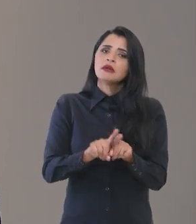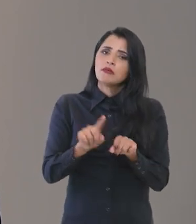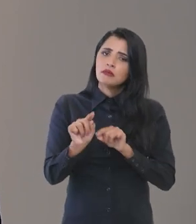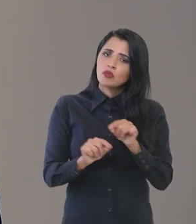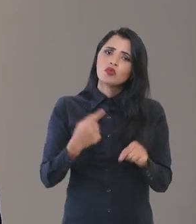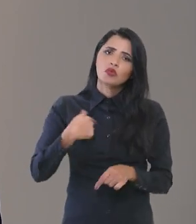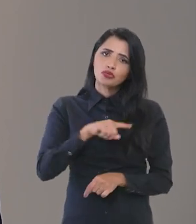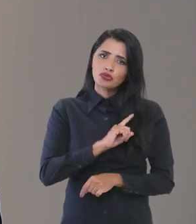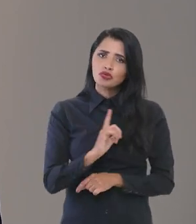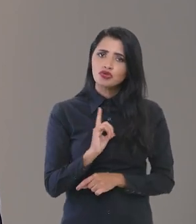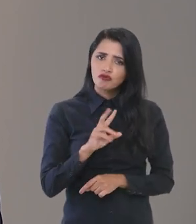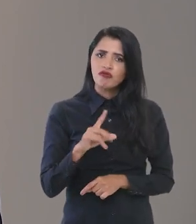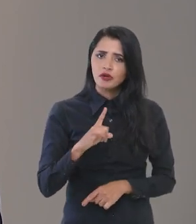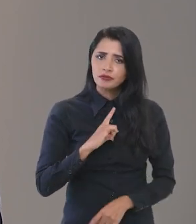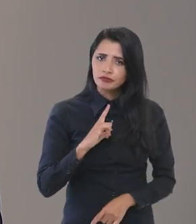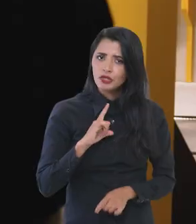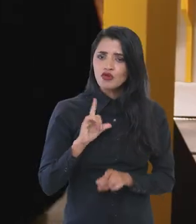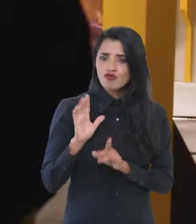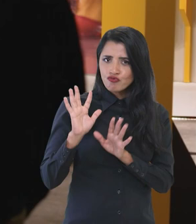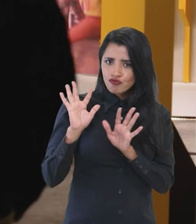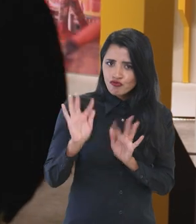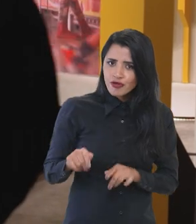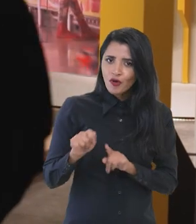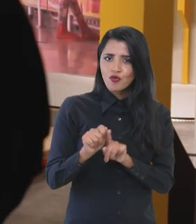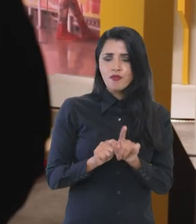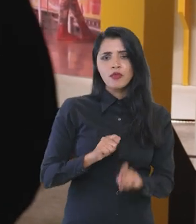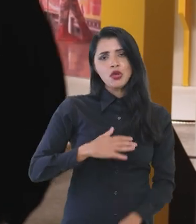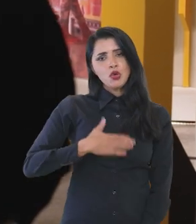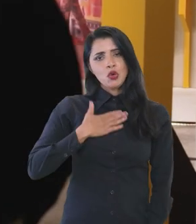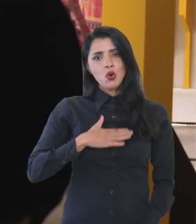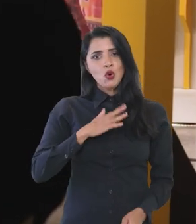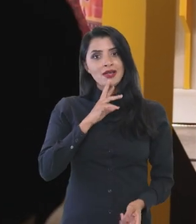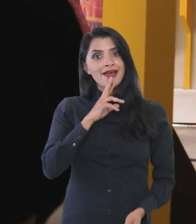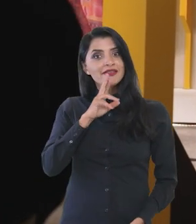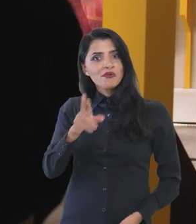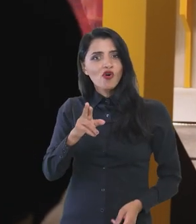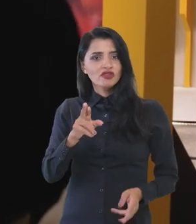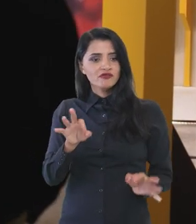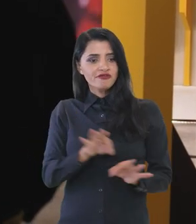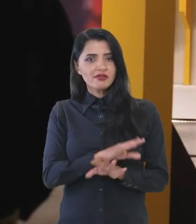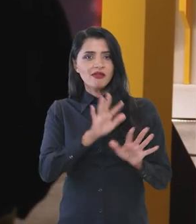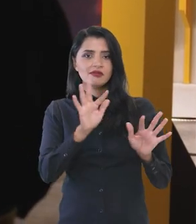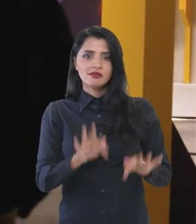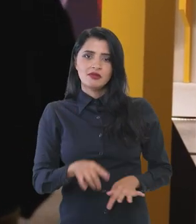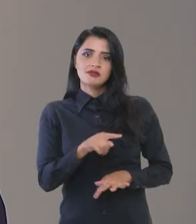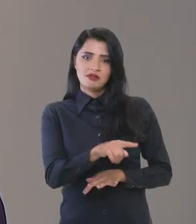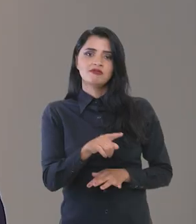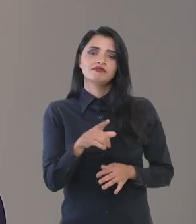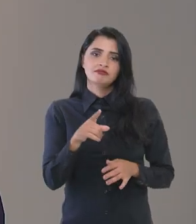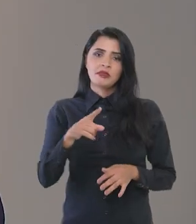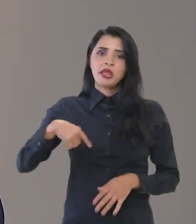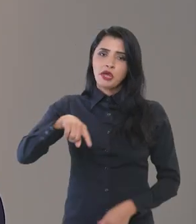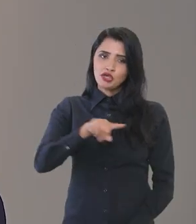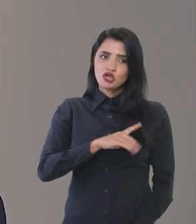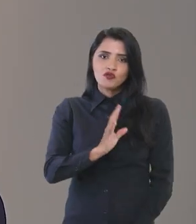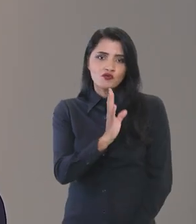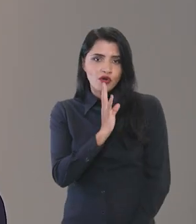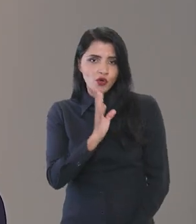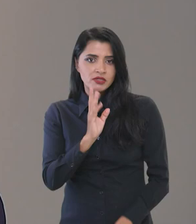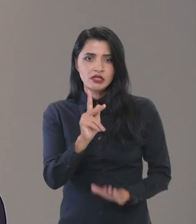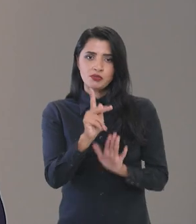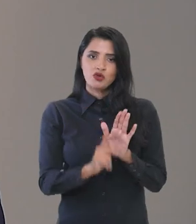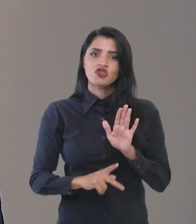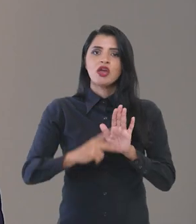Além disso, nós teremos, então, no final de agosto, a devolutiva desse processo. Então, nós vamos conhecer